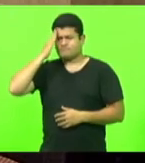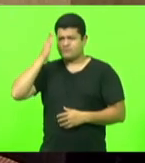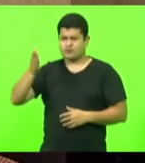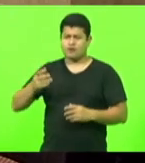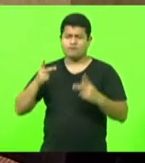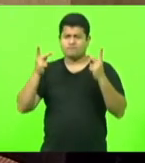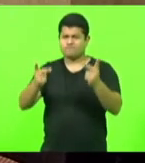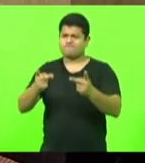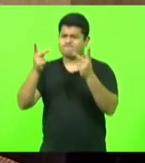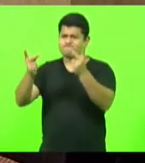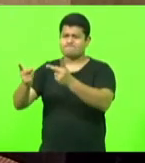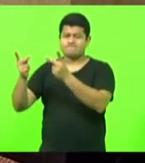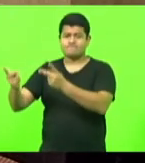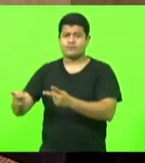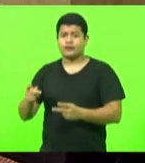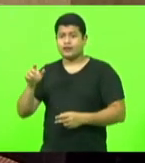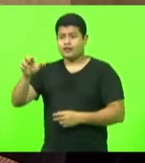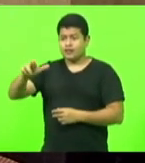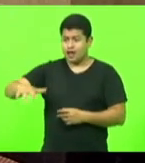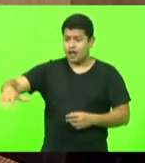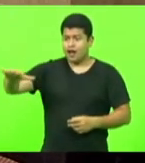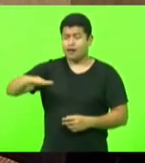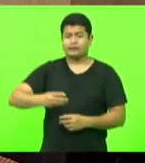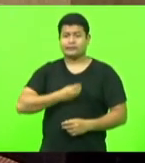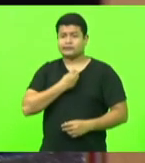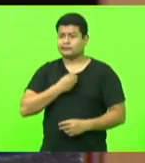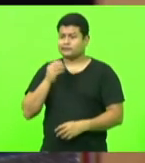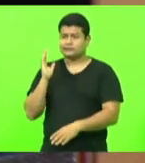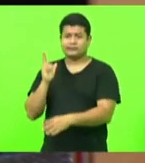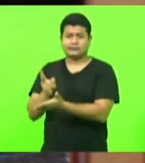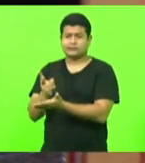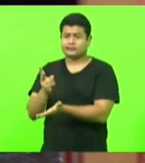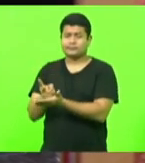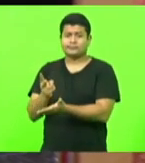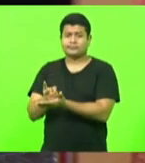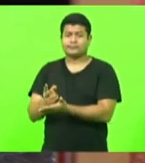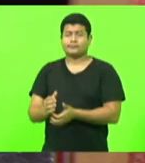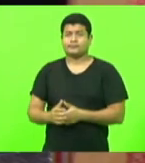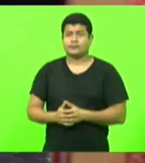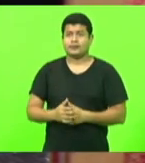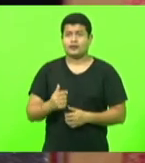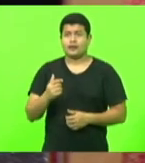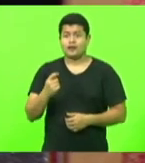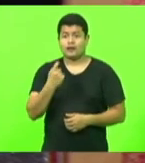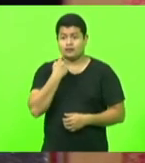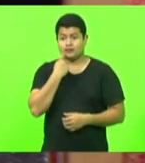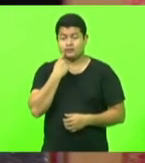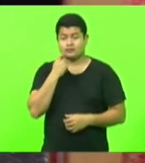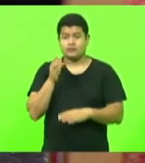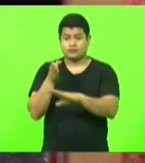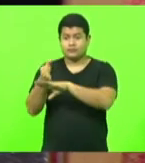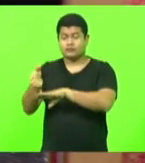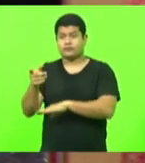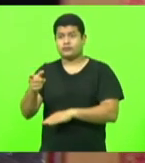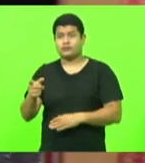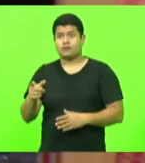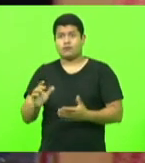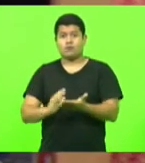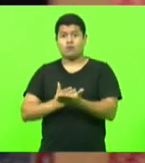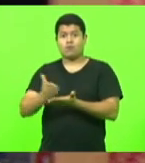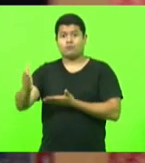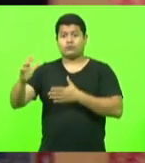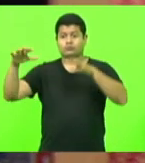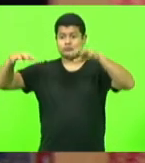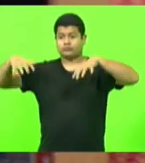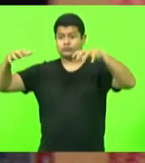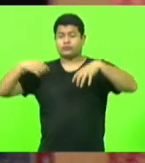Excelência lá na região. Eu estava na sexta, inclusive, quando eu a chuva aguardei